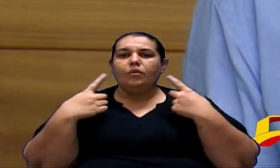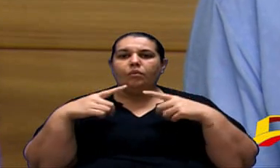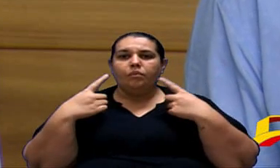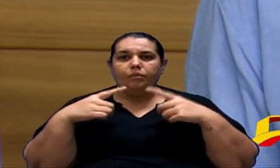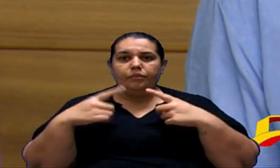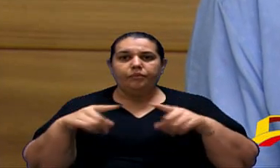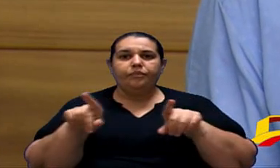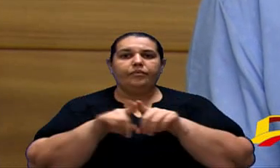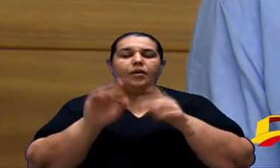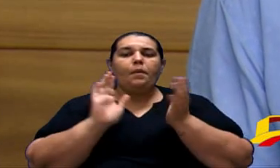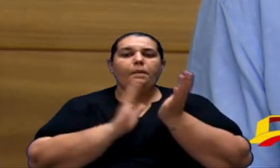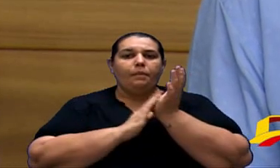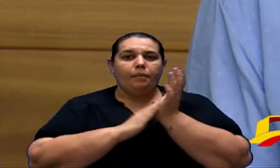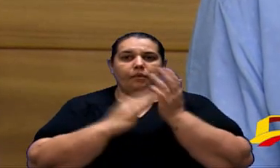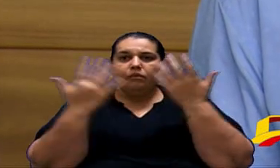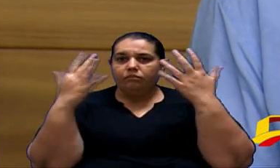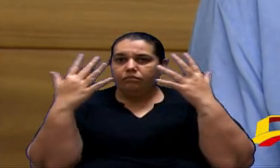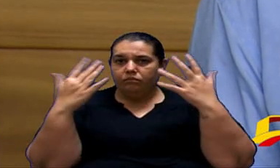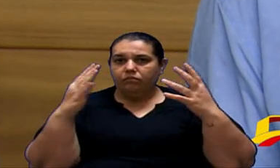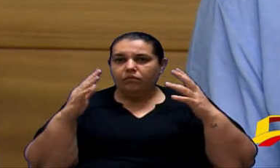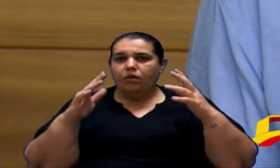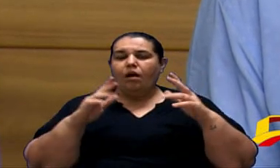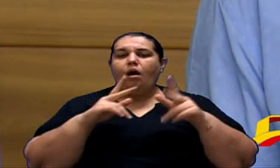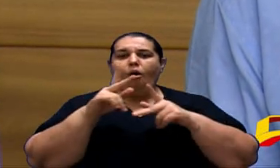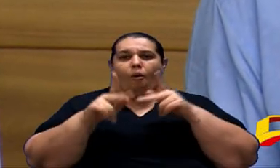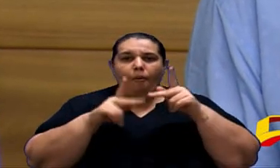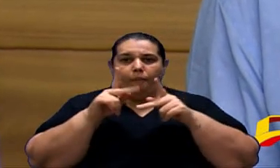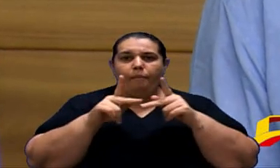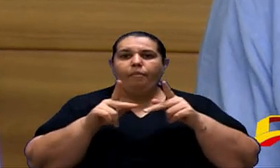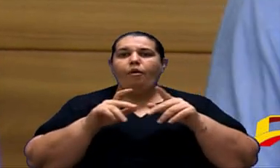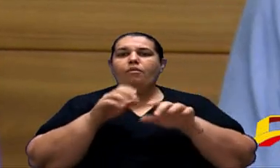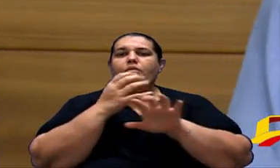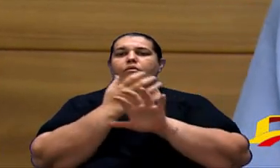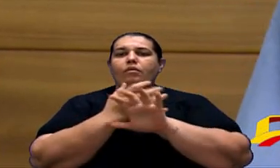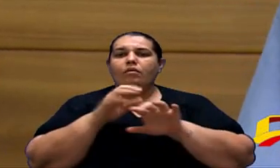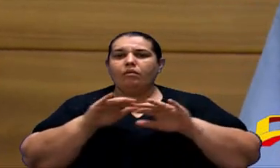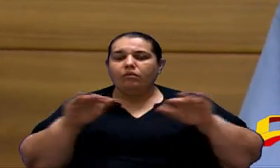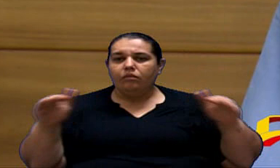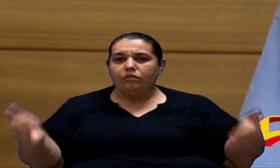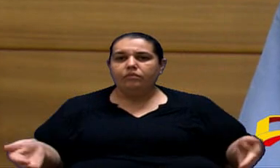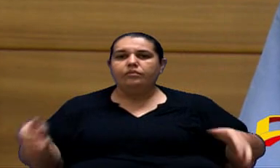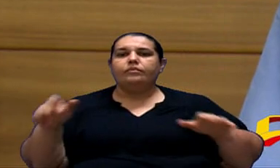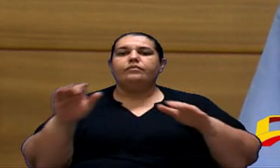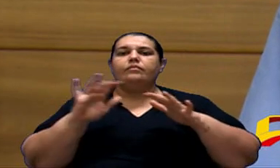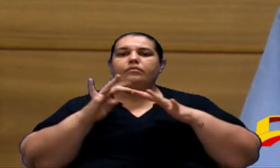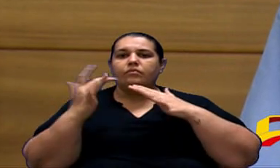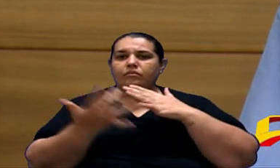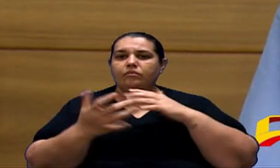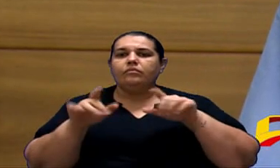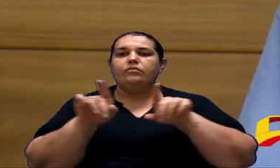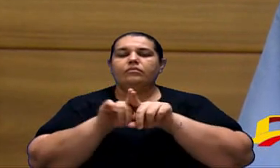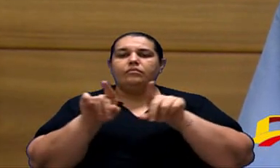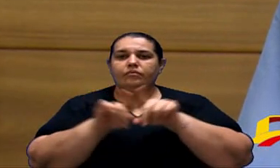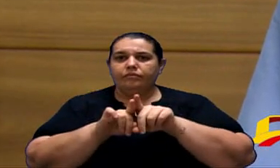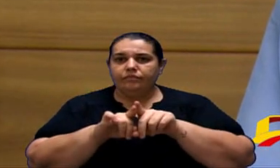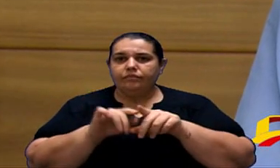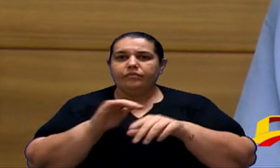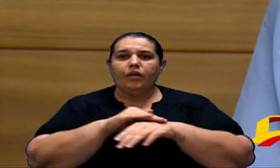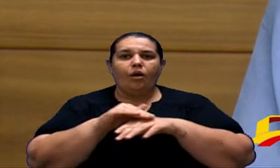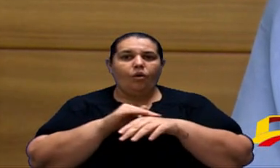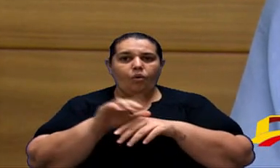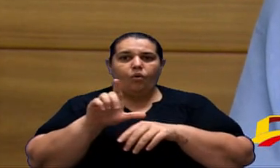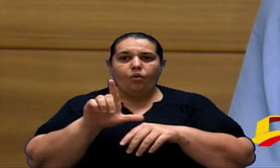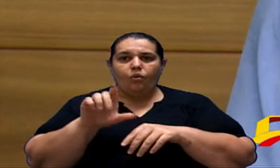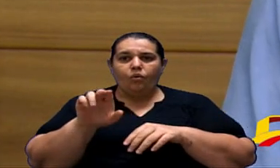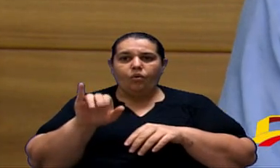parabenizar todos vocês que estão presentes aqui ao público ao pessoal aqui na mesa estendida agradecer aqui um pouco de conversa com o Luiz aqui